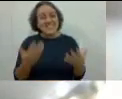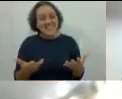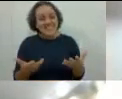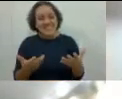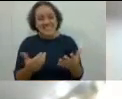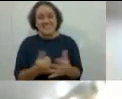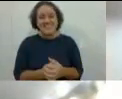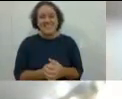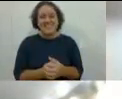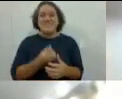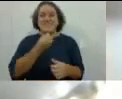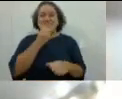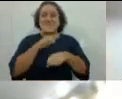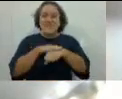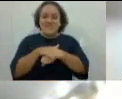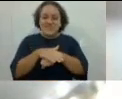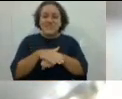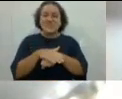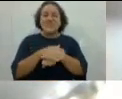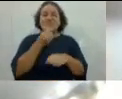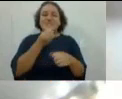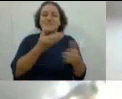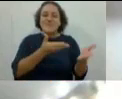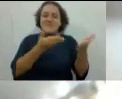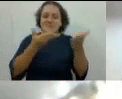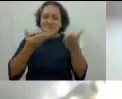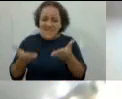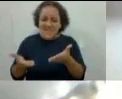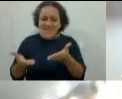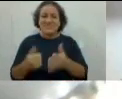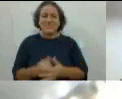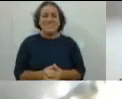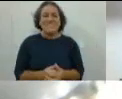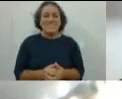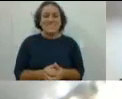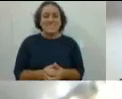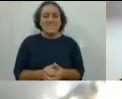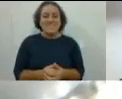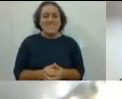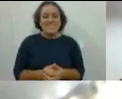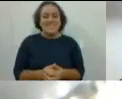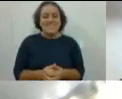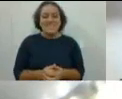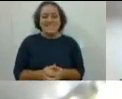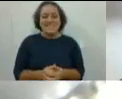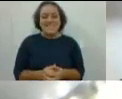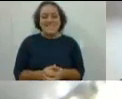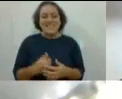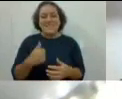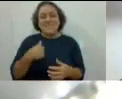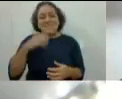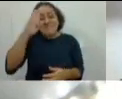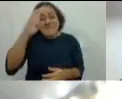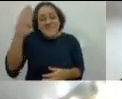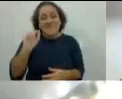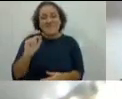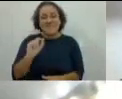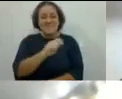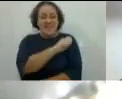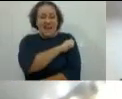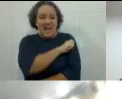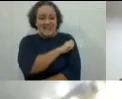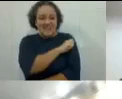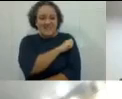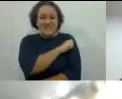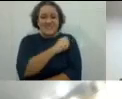Então, gente, boa noite e sejam bem-vindos, né? E principalmente